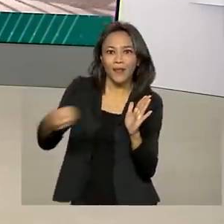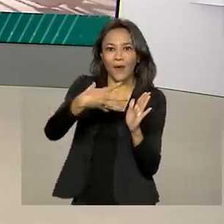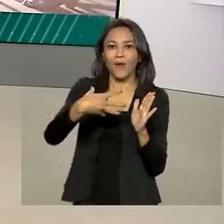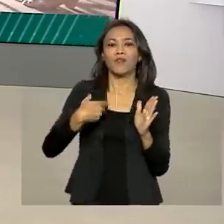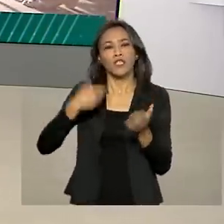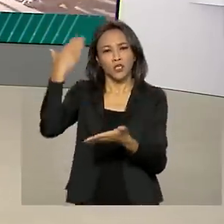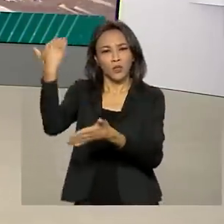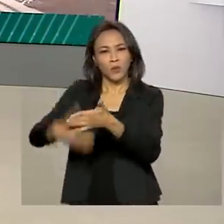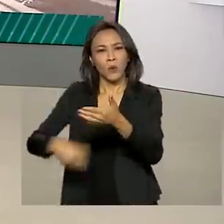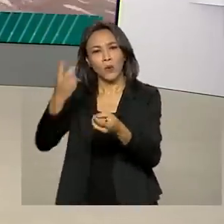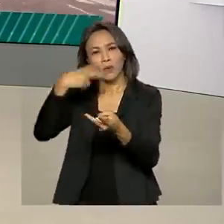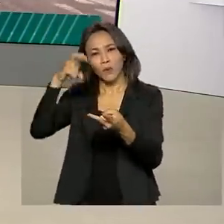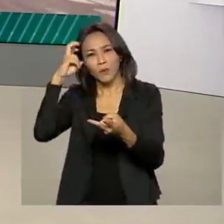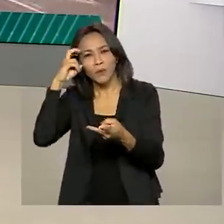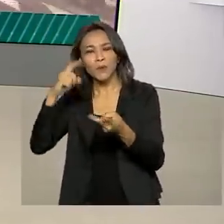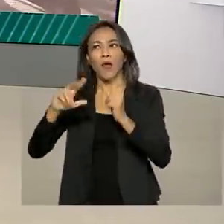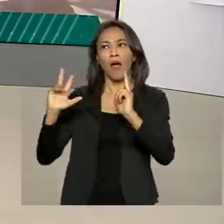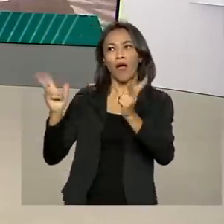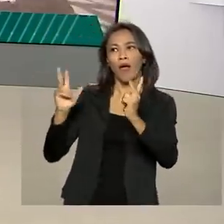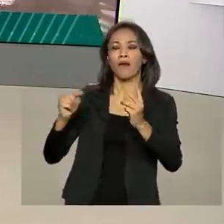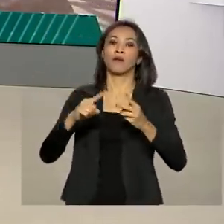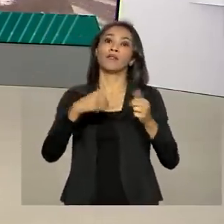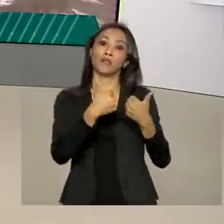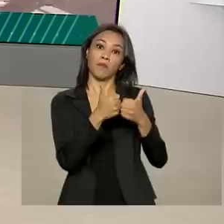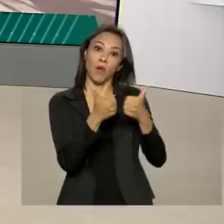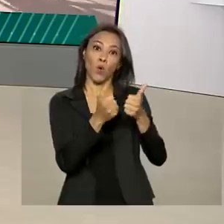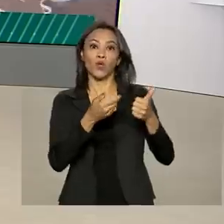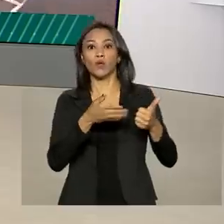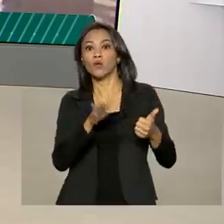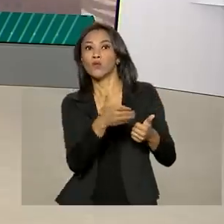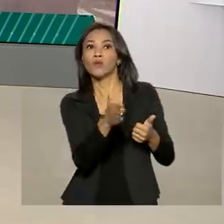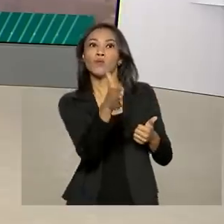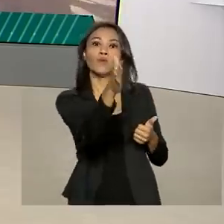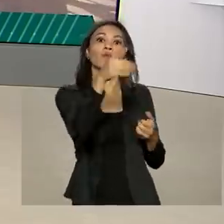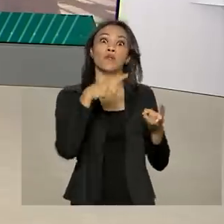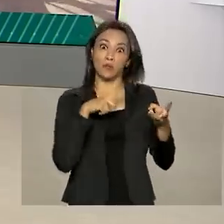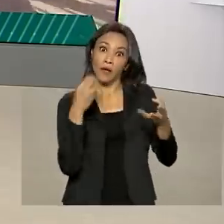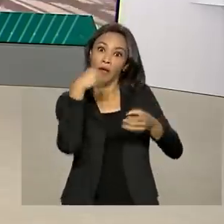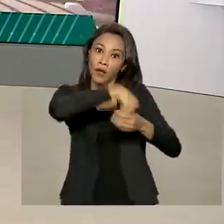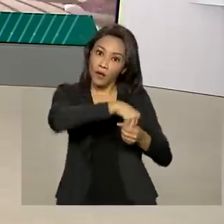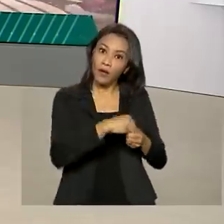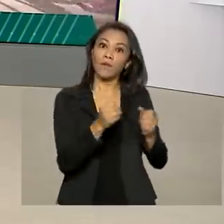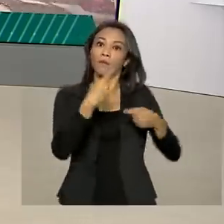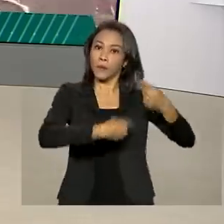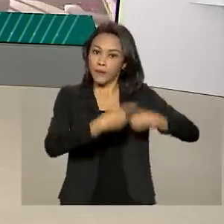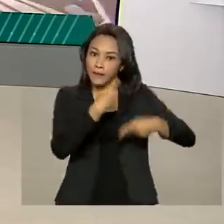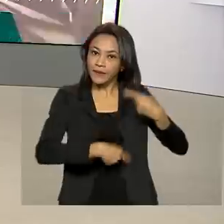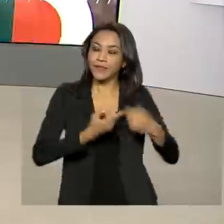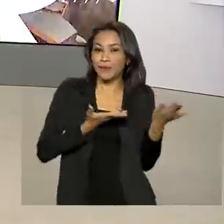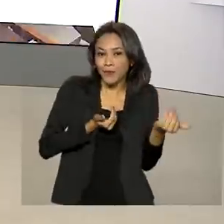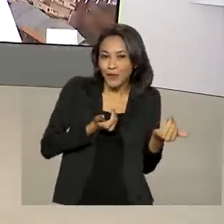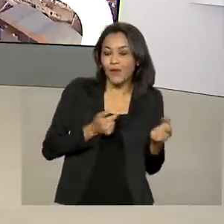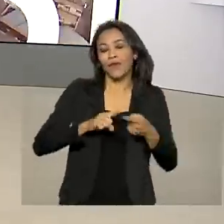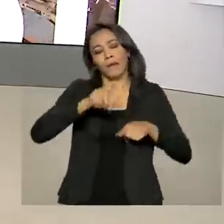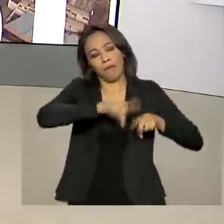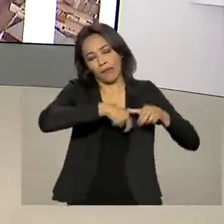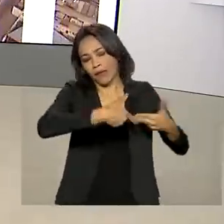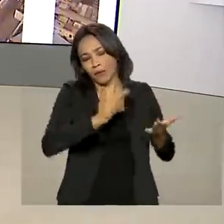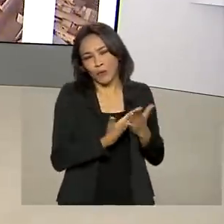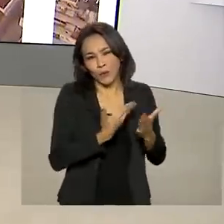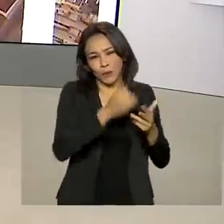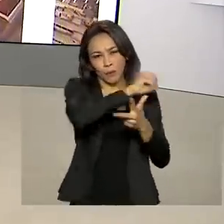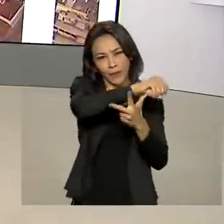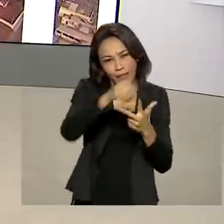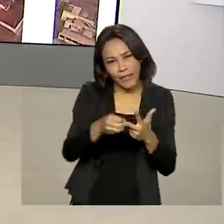culturais e em transportes interestaduais, o aplicativo traz políticas públicas para a juventude, material de estudo para o Enem